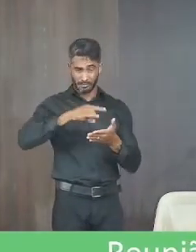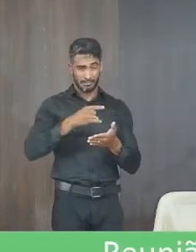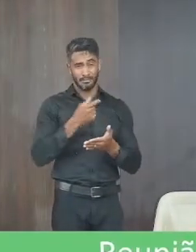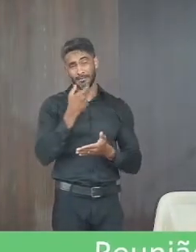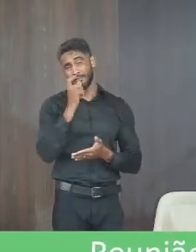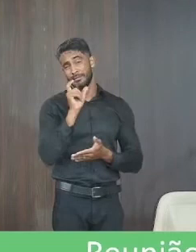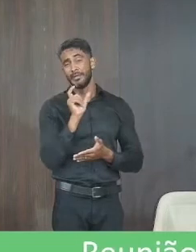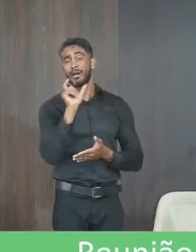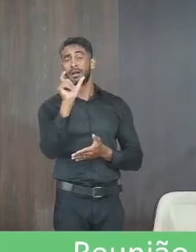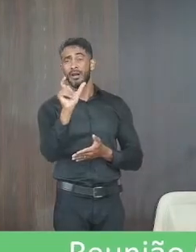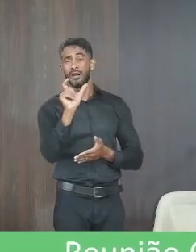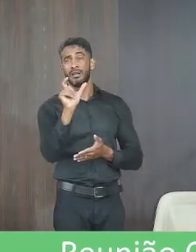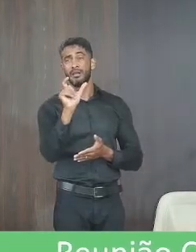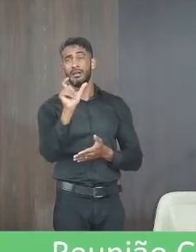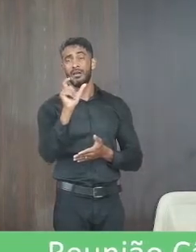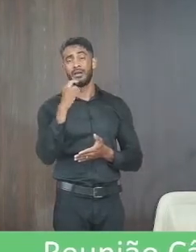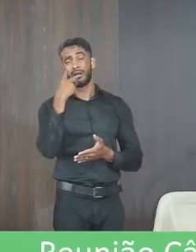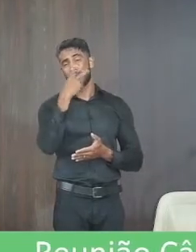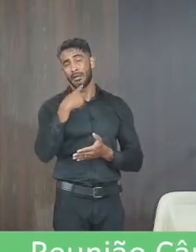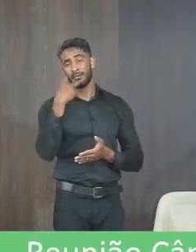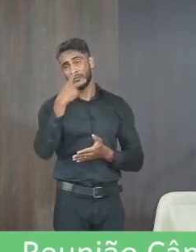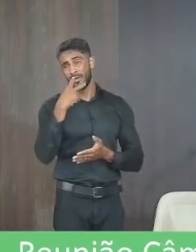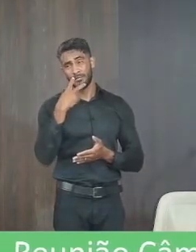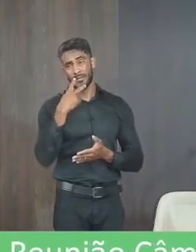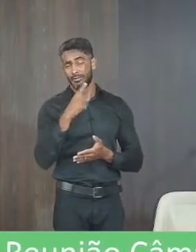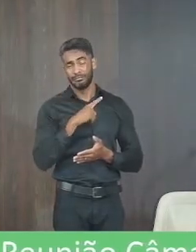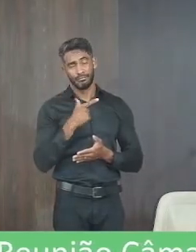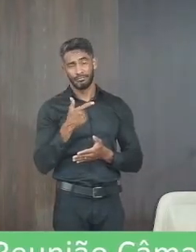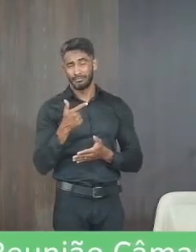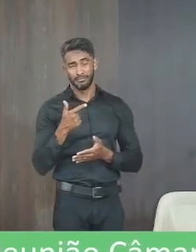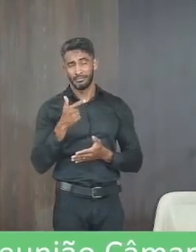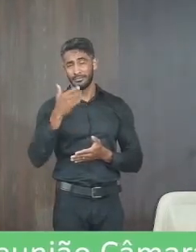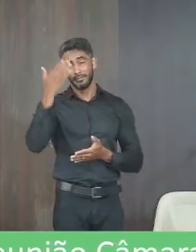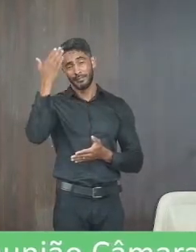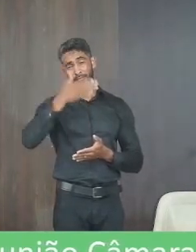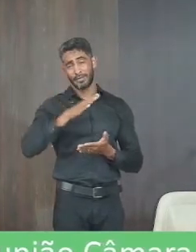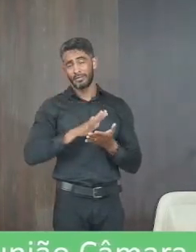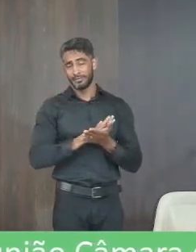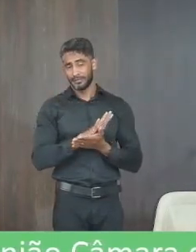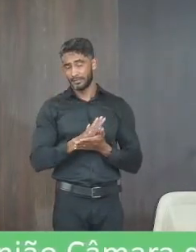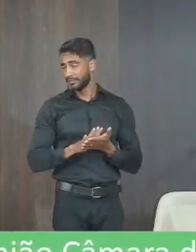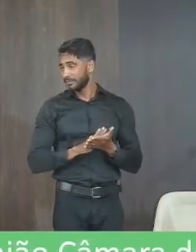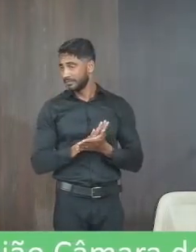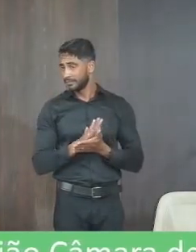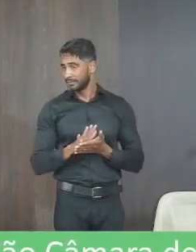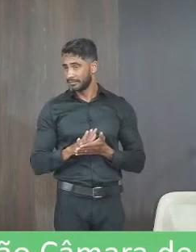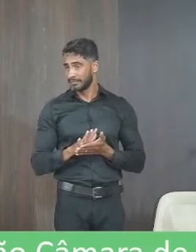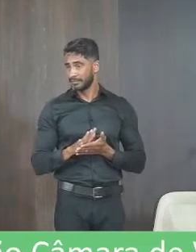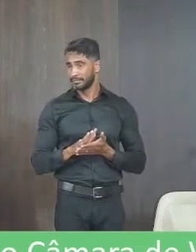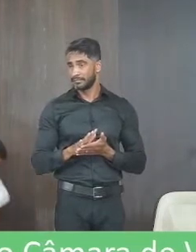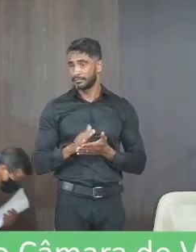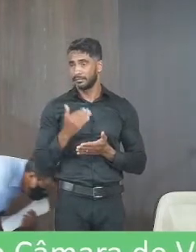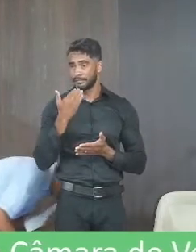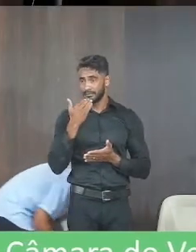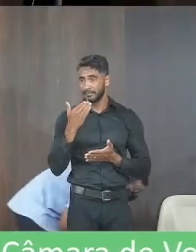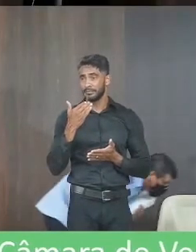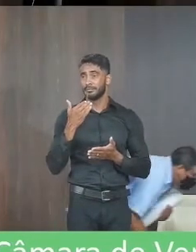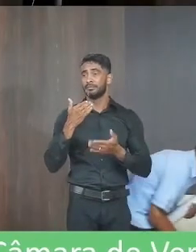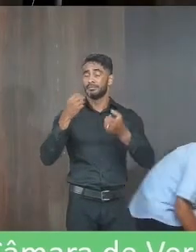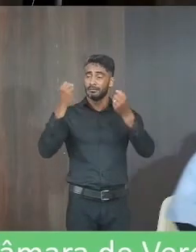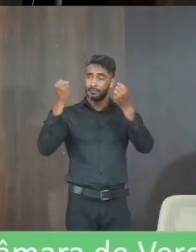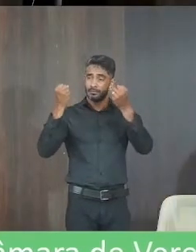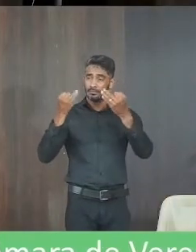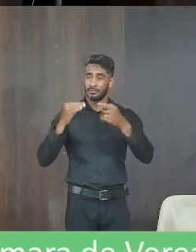não é em conversa com o colega Valdei eu até pedi a palavra aqui para explanar sobre o